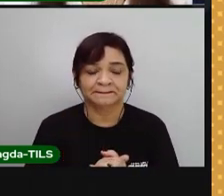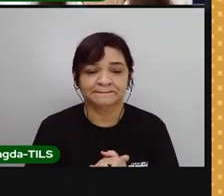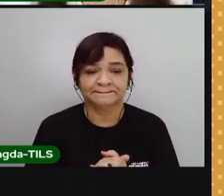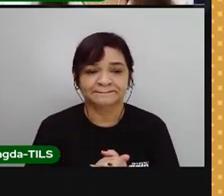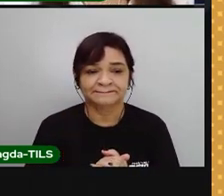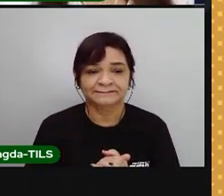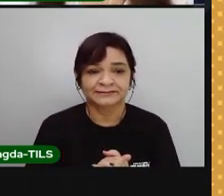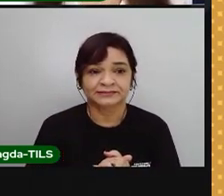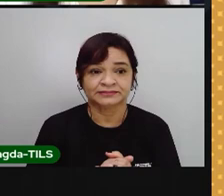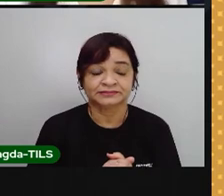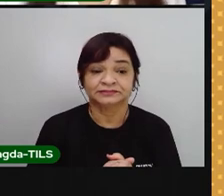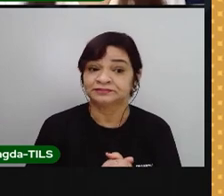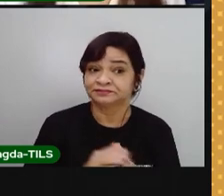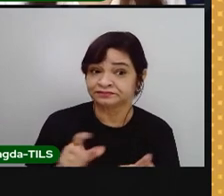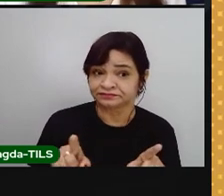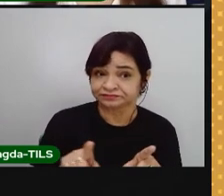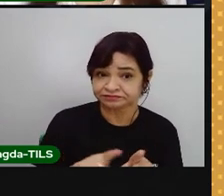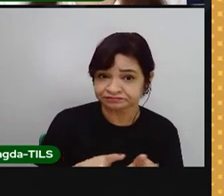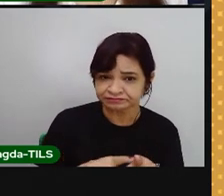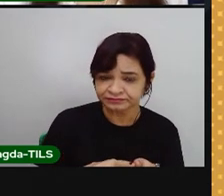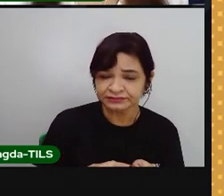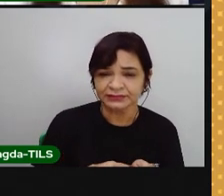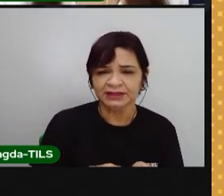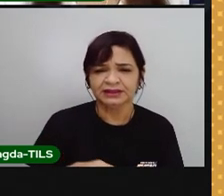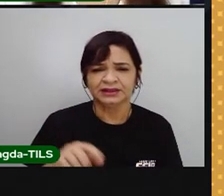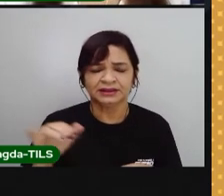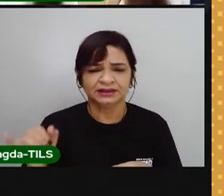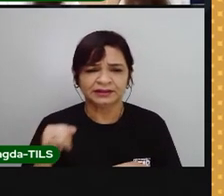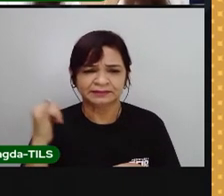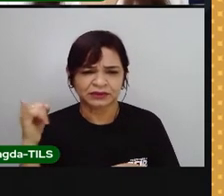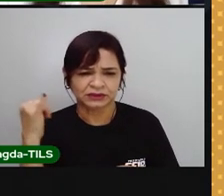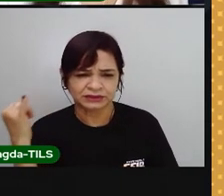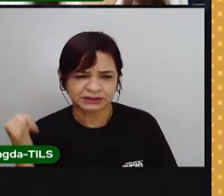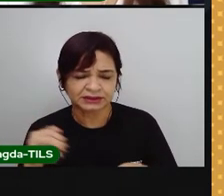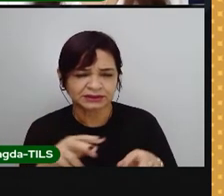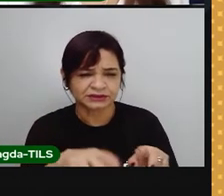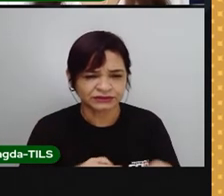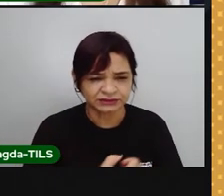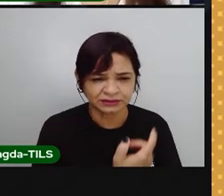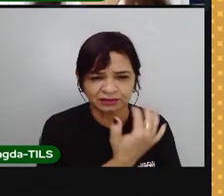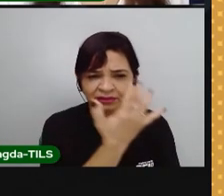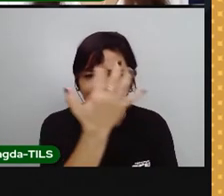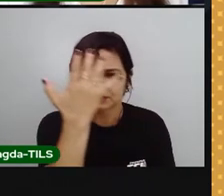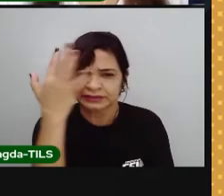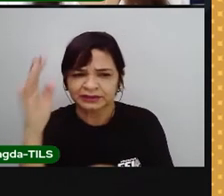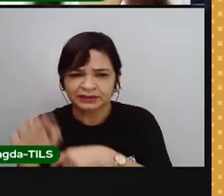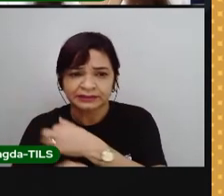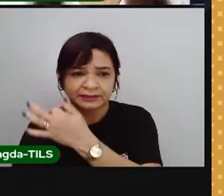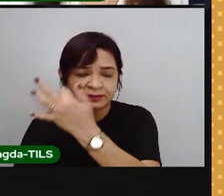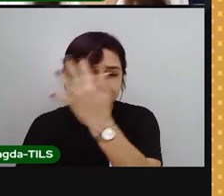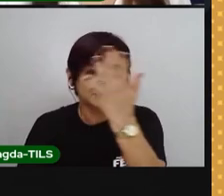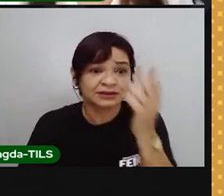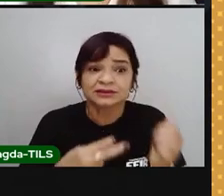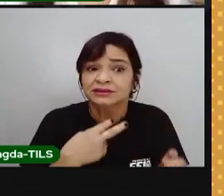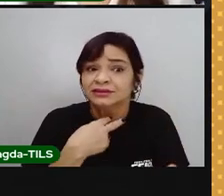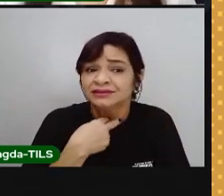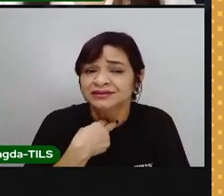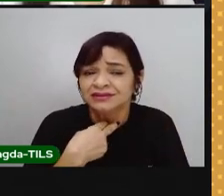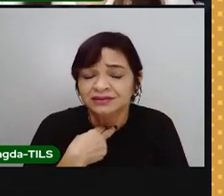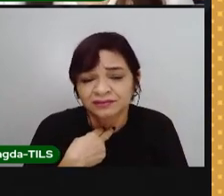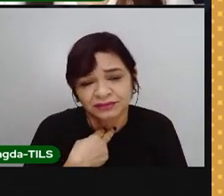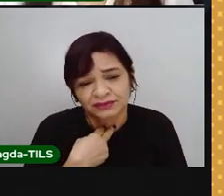reflorestamento. Porque a gente sabe que as árvores, elas conseguem manter aquele ambiente ali